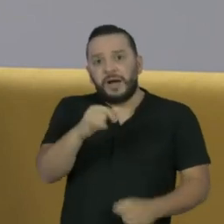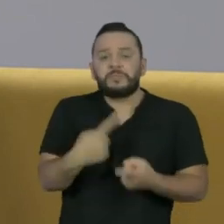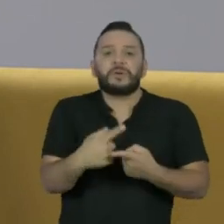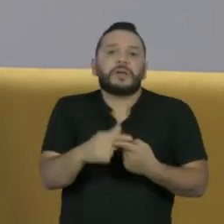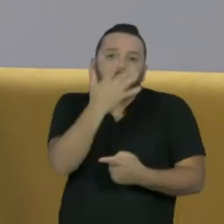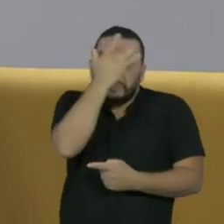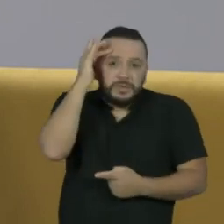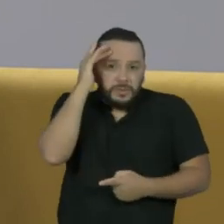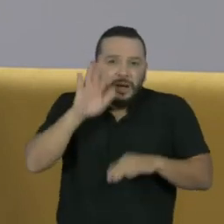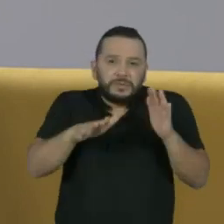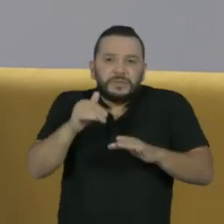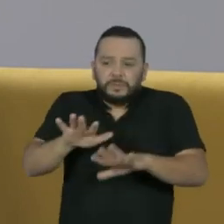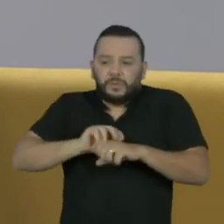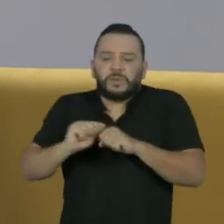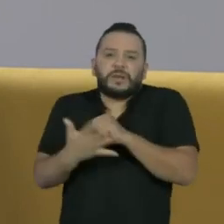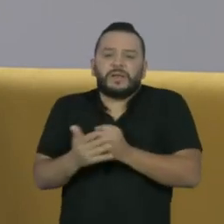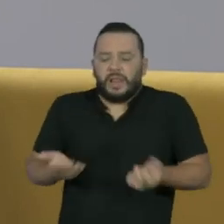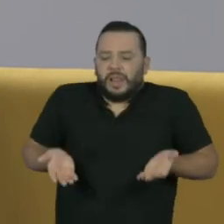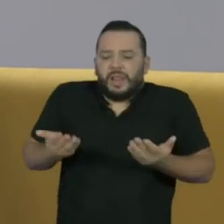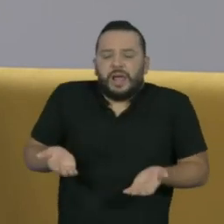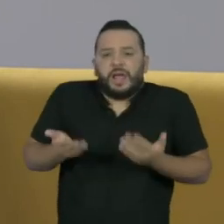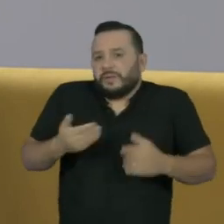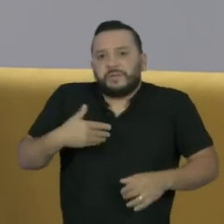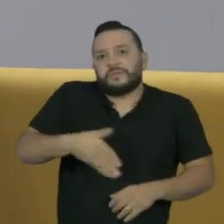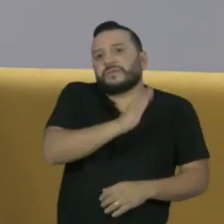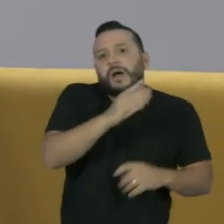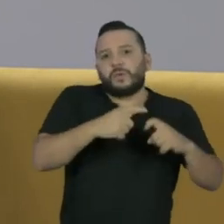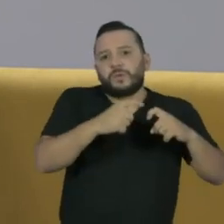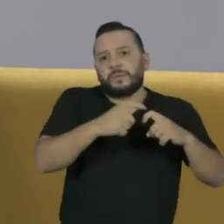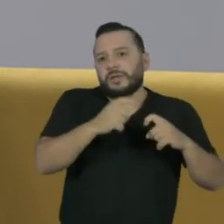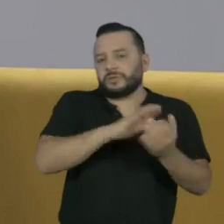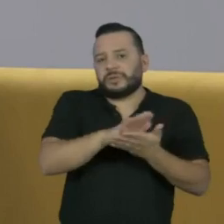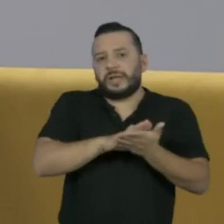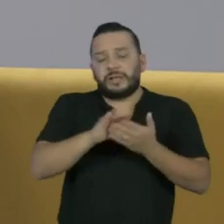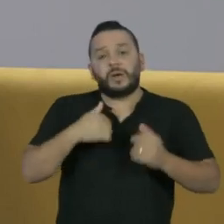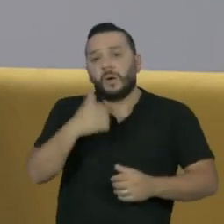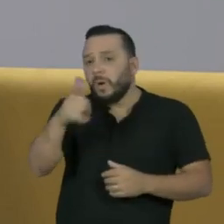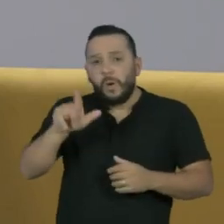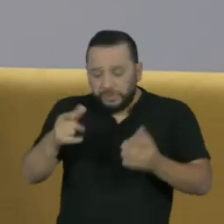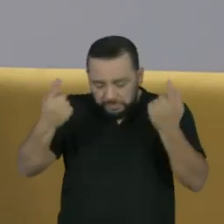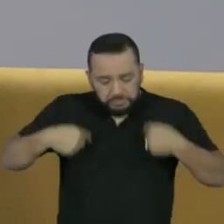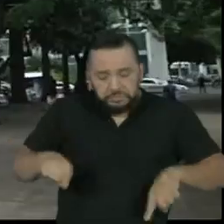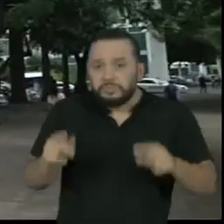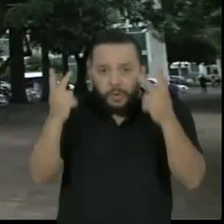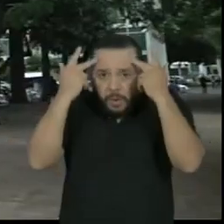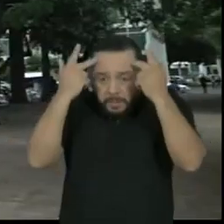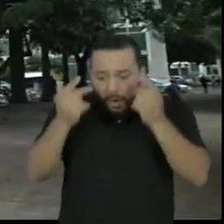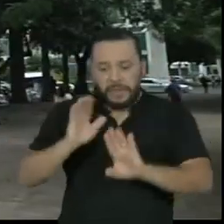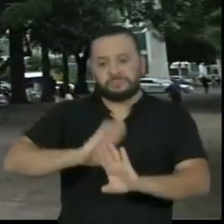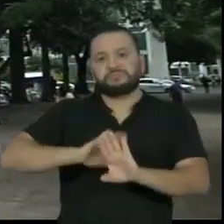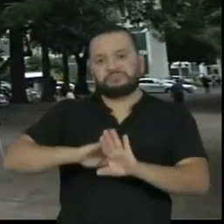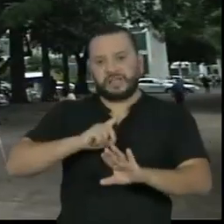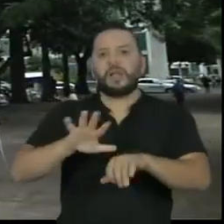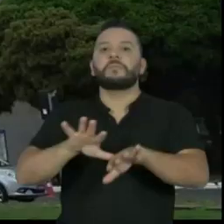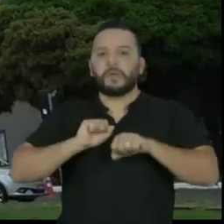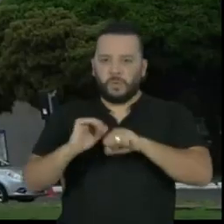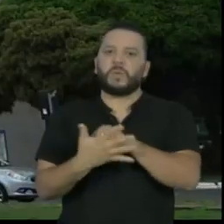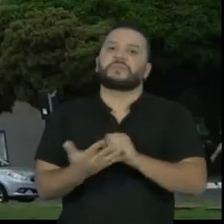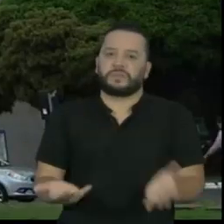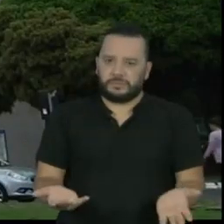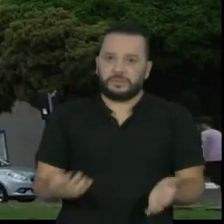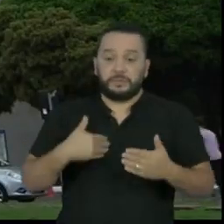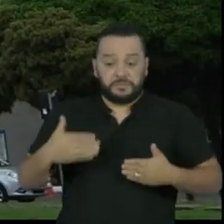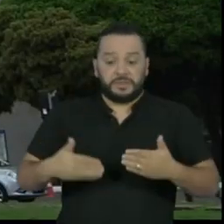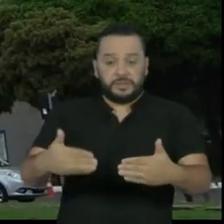têm a forma leve da doença e não vão aos hospitais. Outras nem apresentam sintomas. O Ministério da Saúde